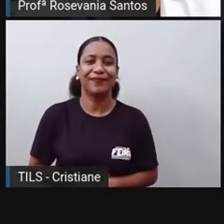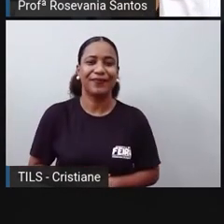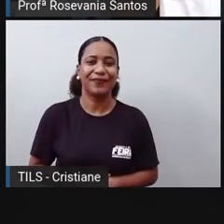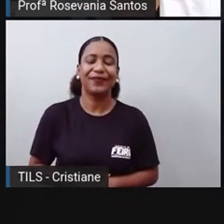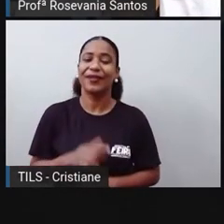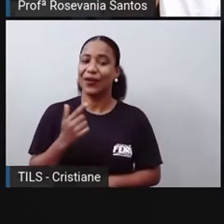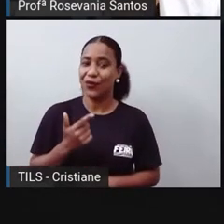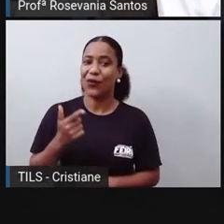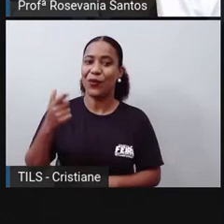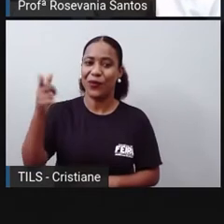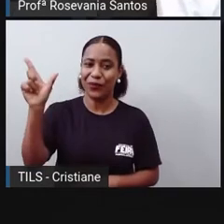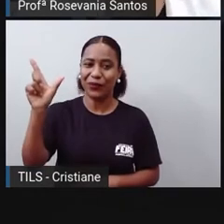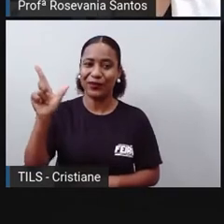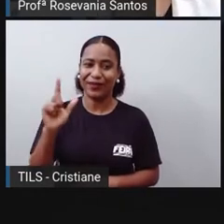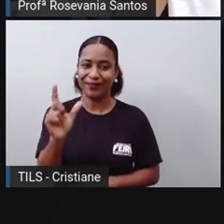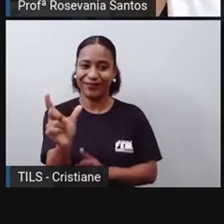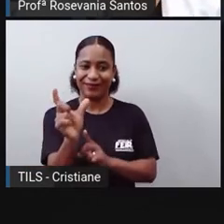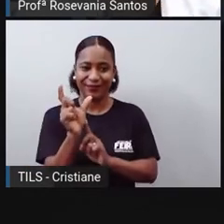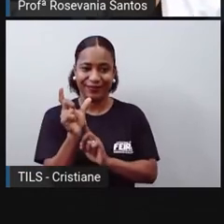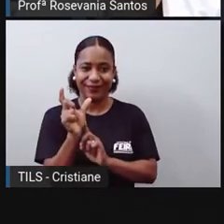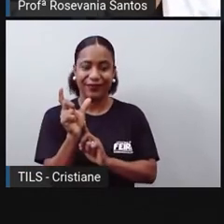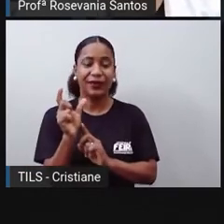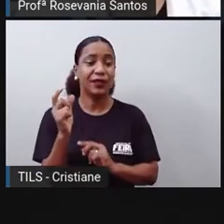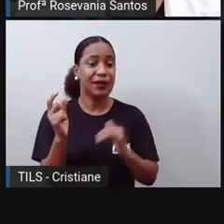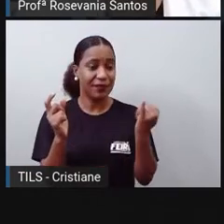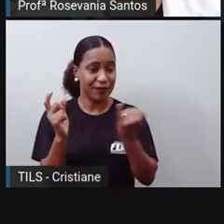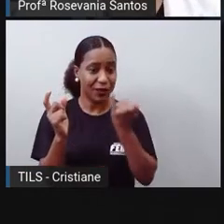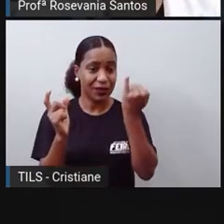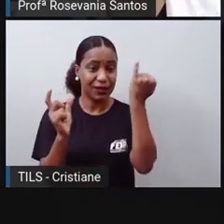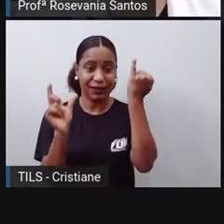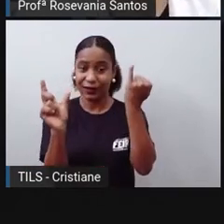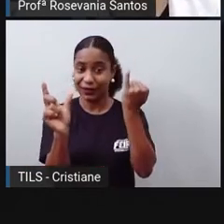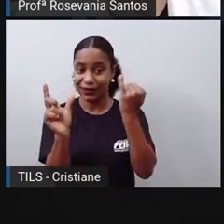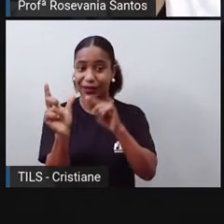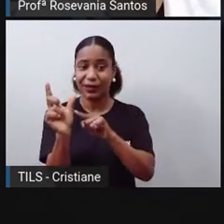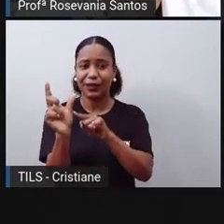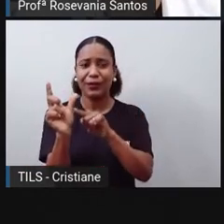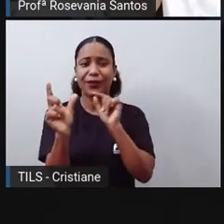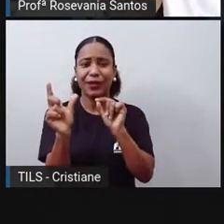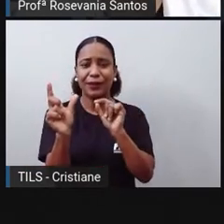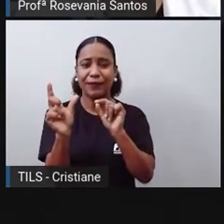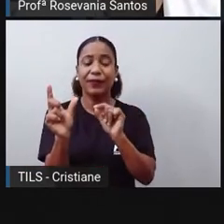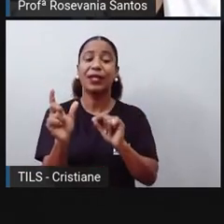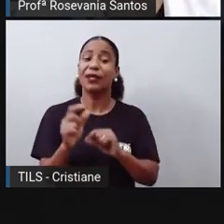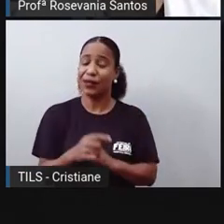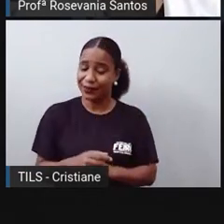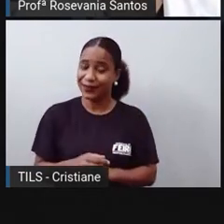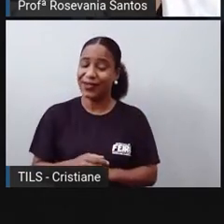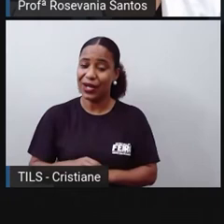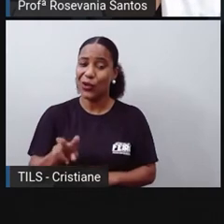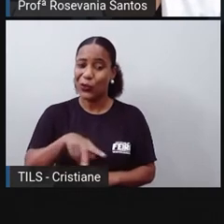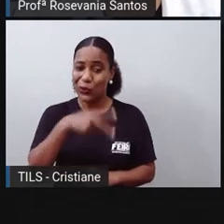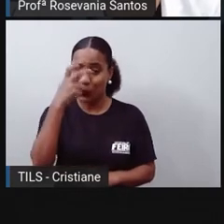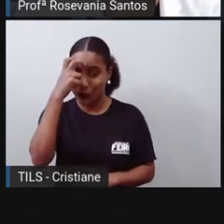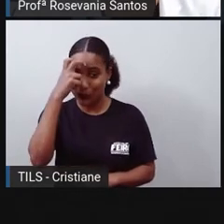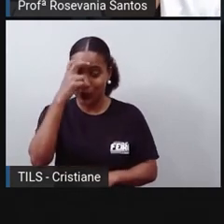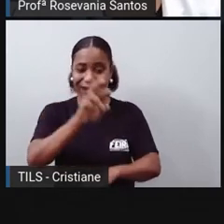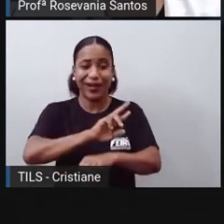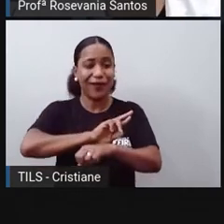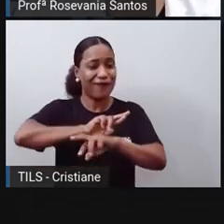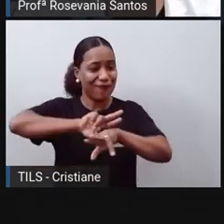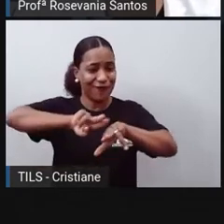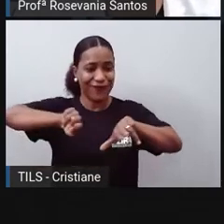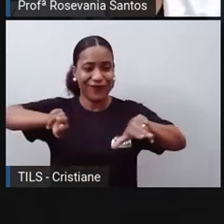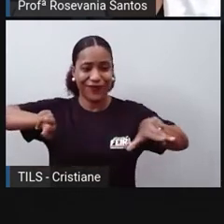termo bastante importante dentro da globalização é o multiculturalismo, que é a convivência entre povos com